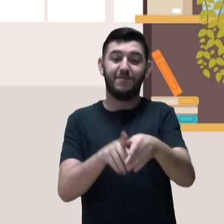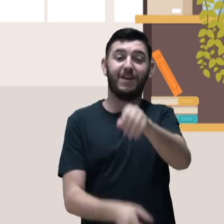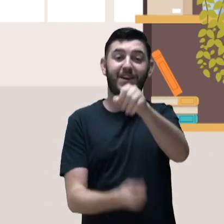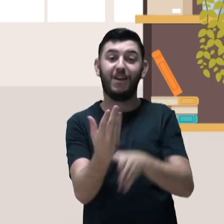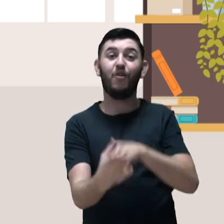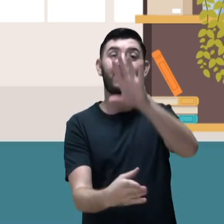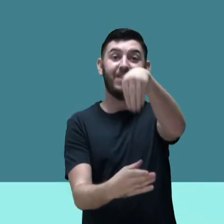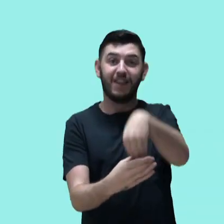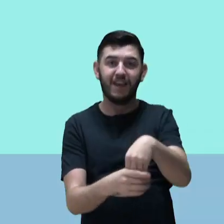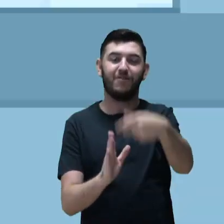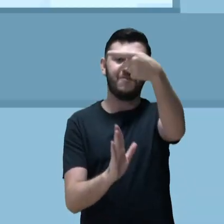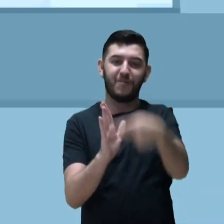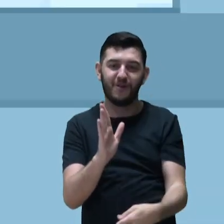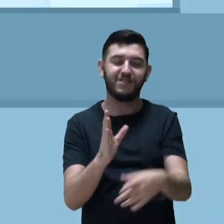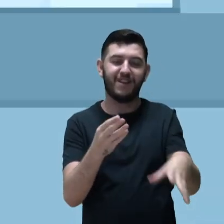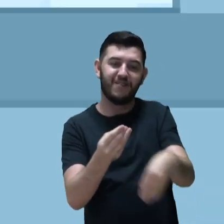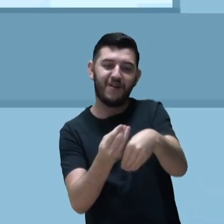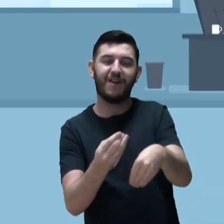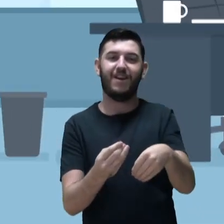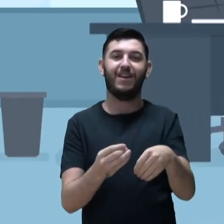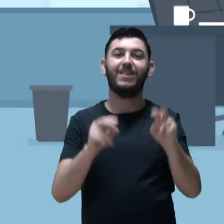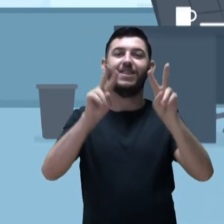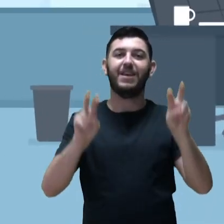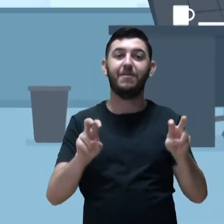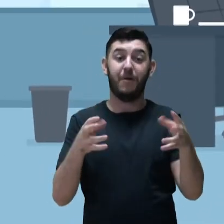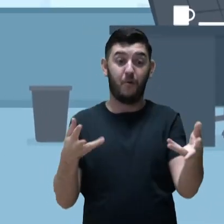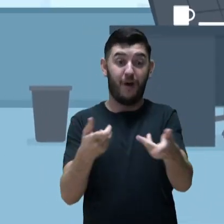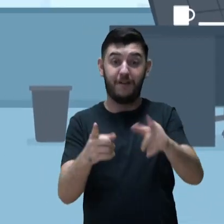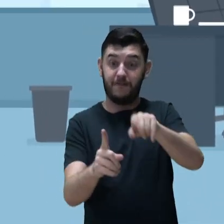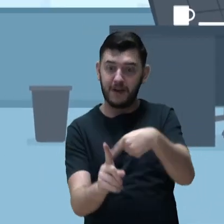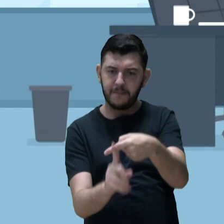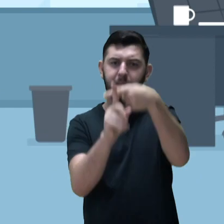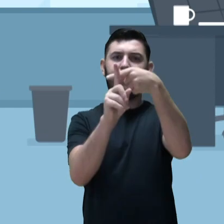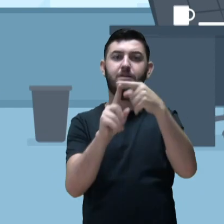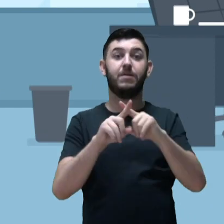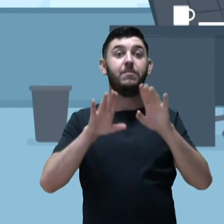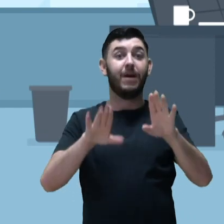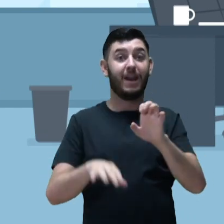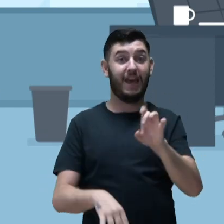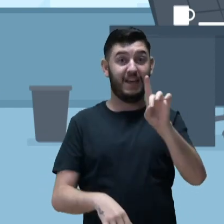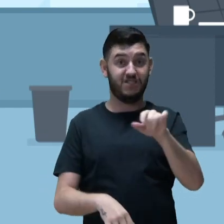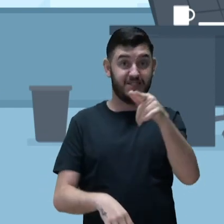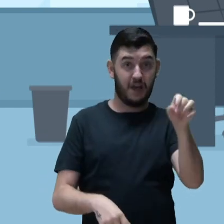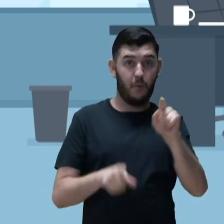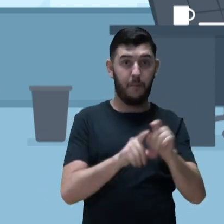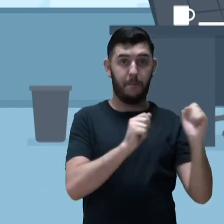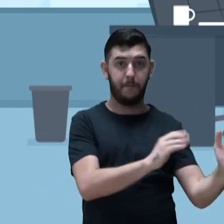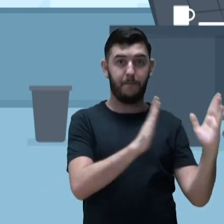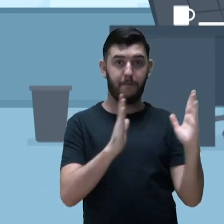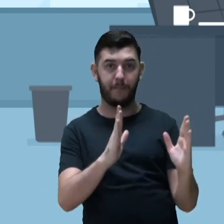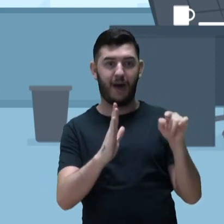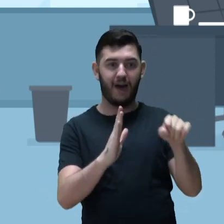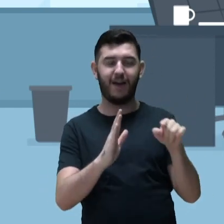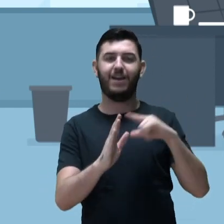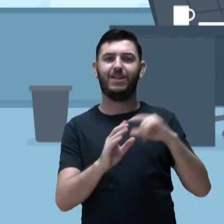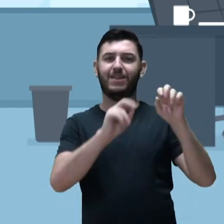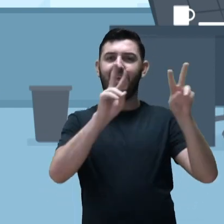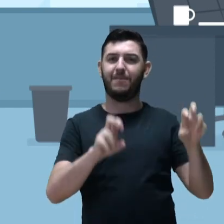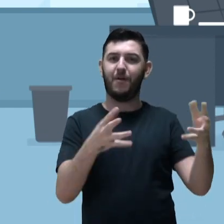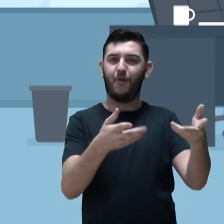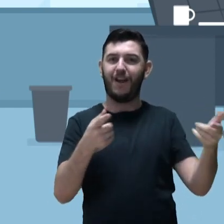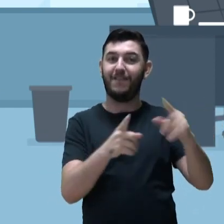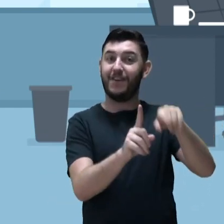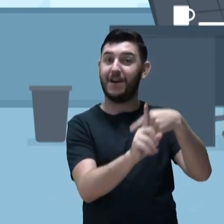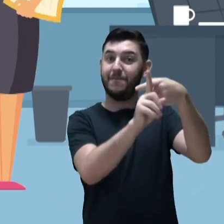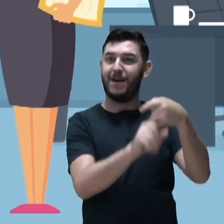Qualifica Mais. Na primeira edição do programa, conhecida como Qualifica Mais, Emprega Mais, o